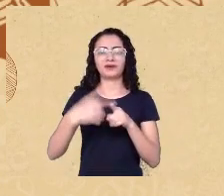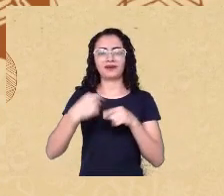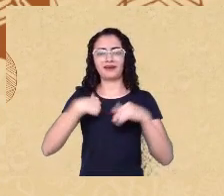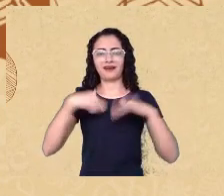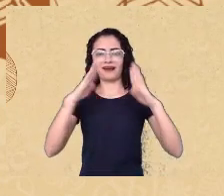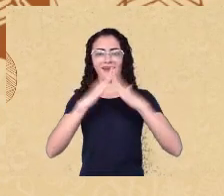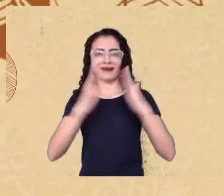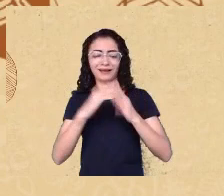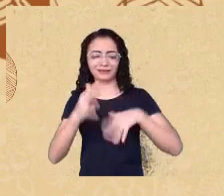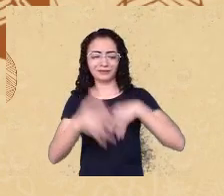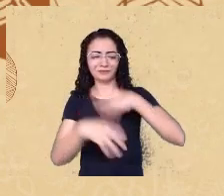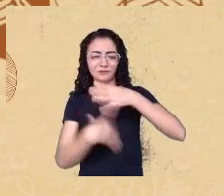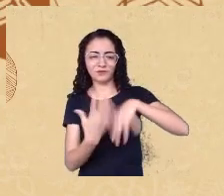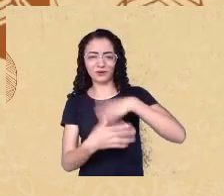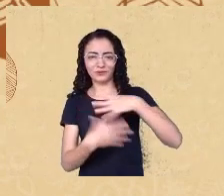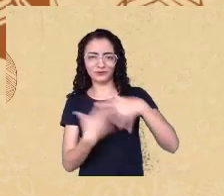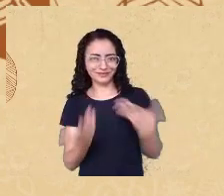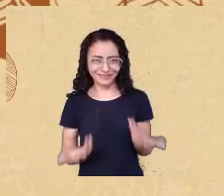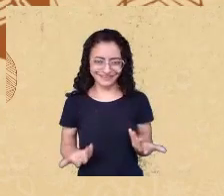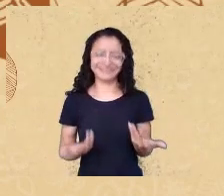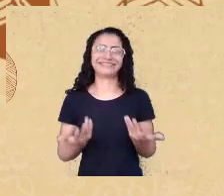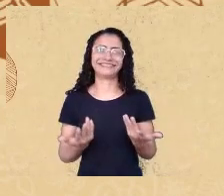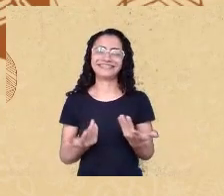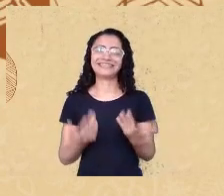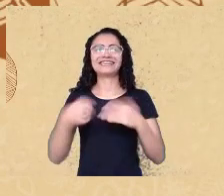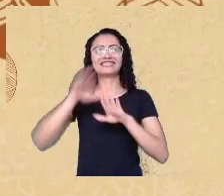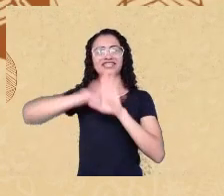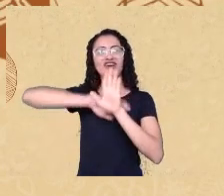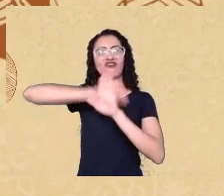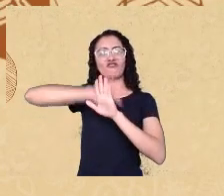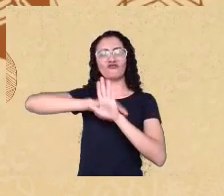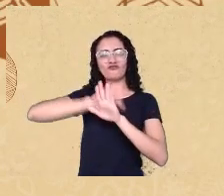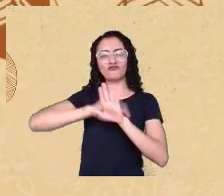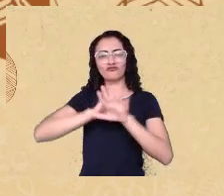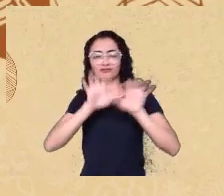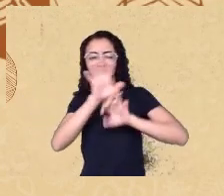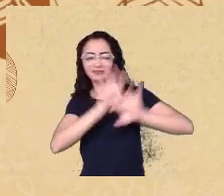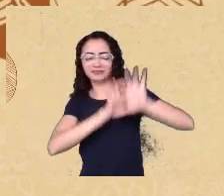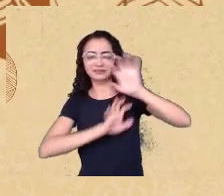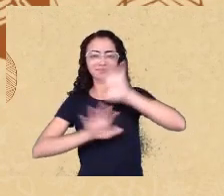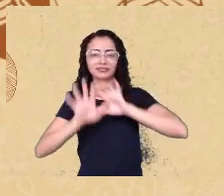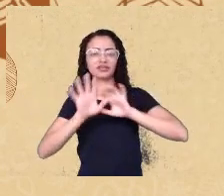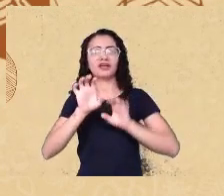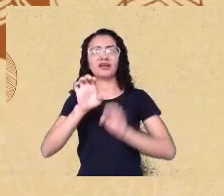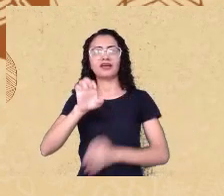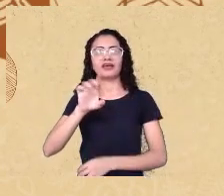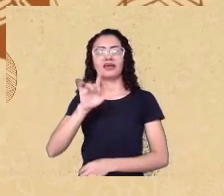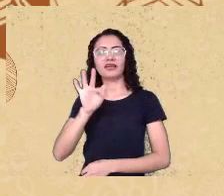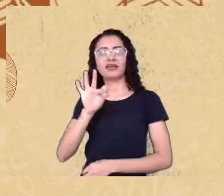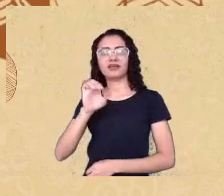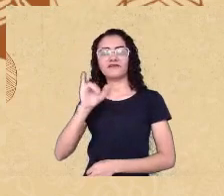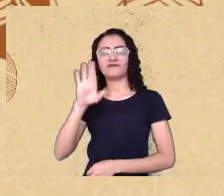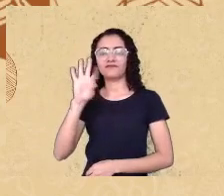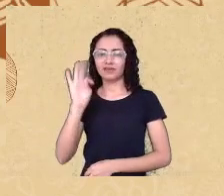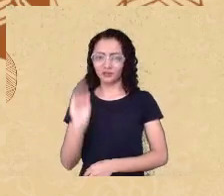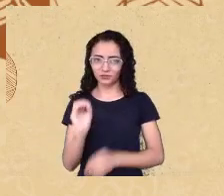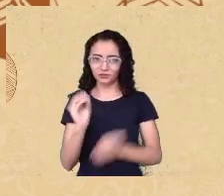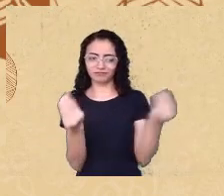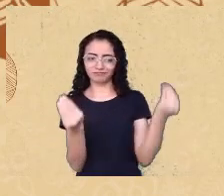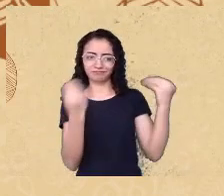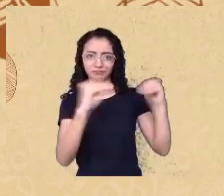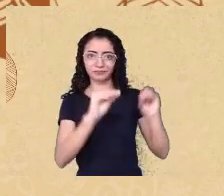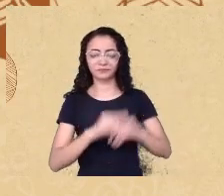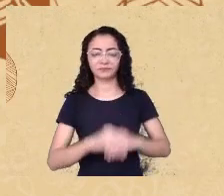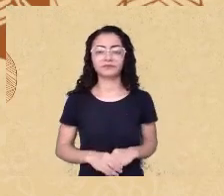Costa, que é linda a sua decoração, como sempre, o bom gosto impera. Como ela mencionou, eu sou docente da